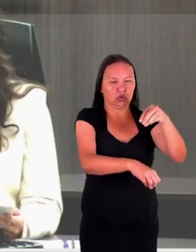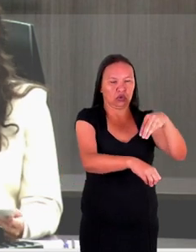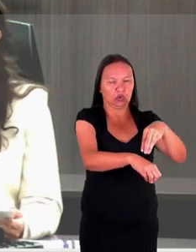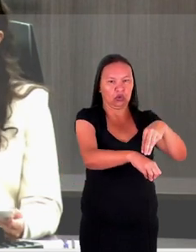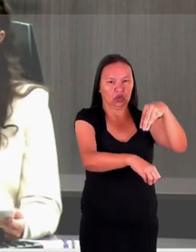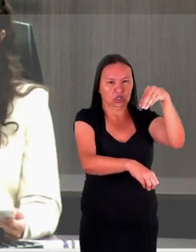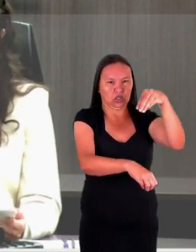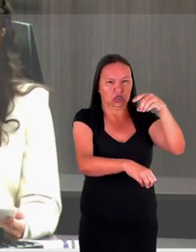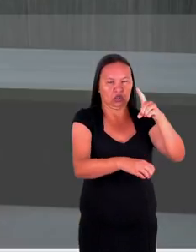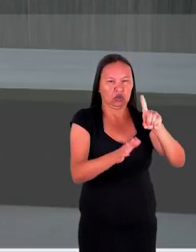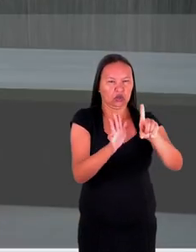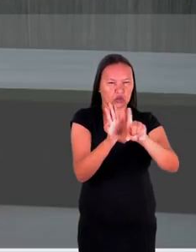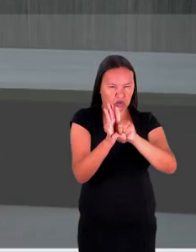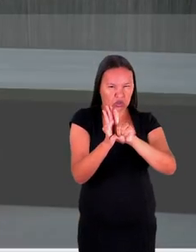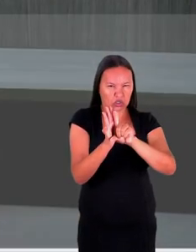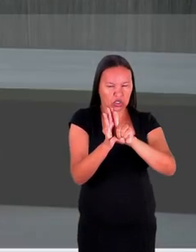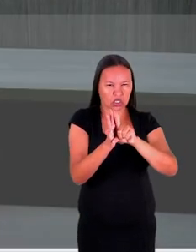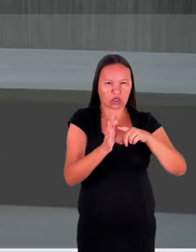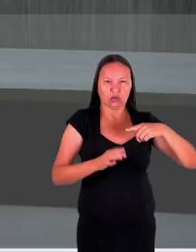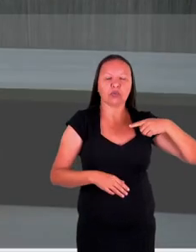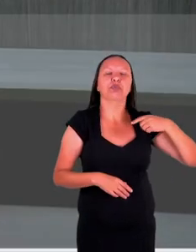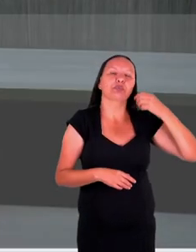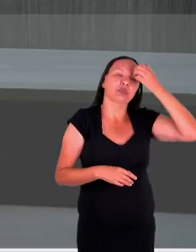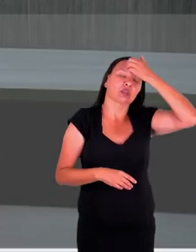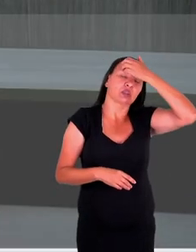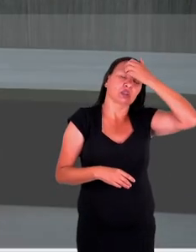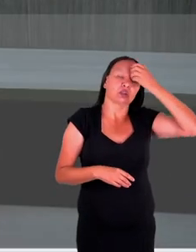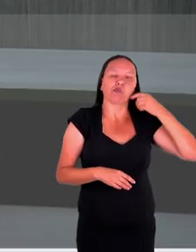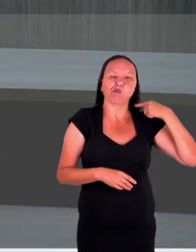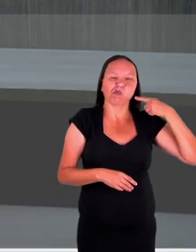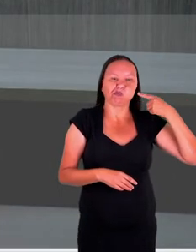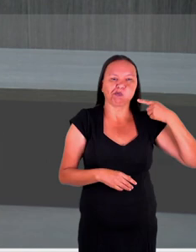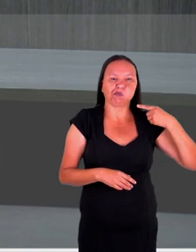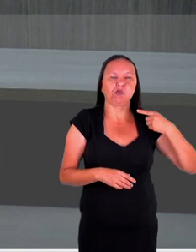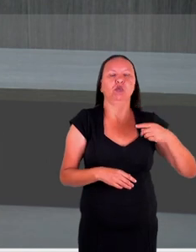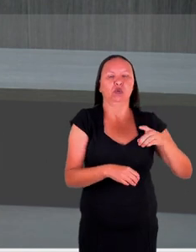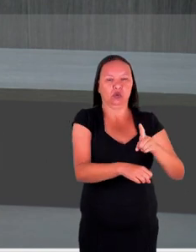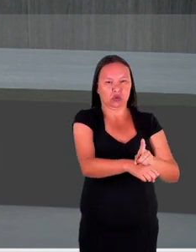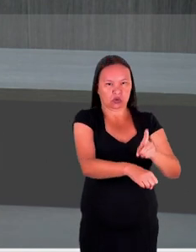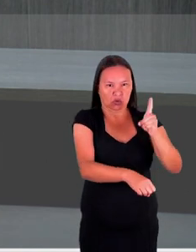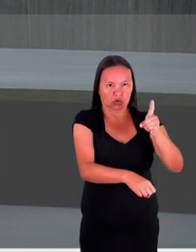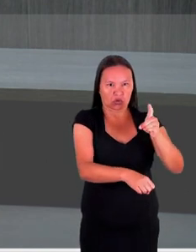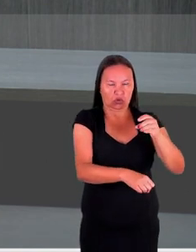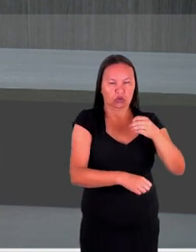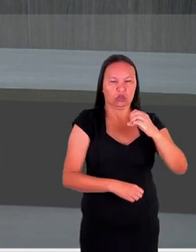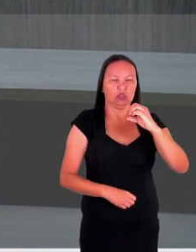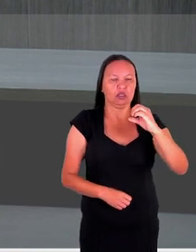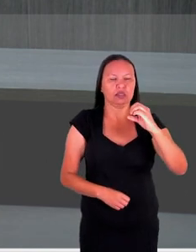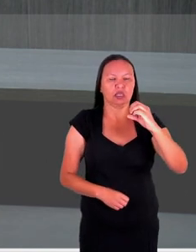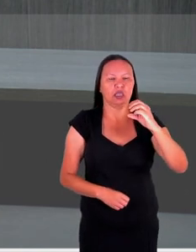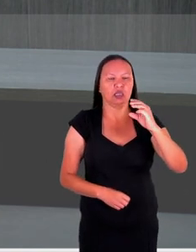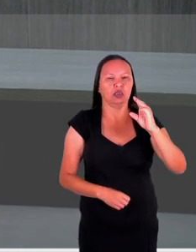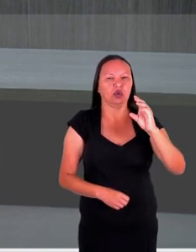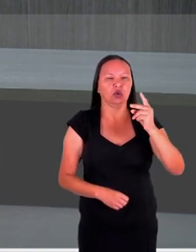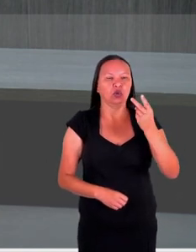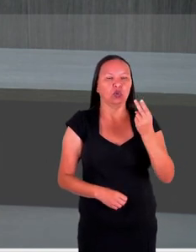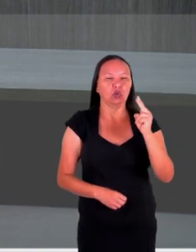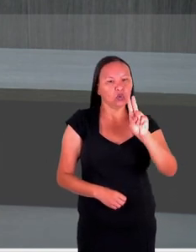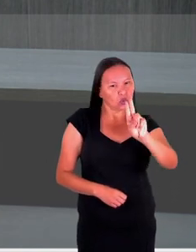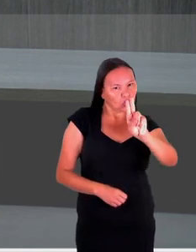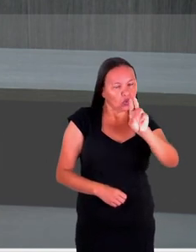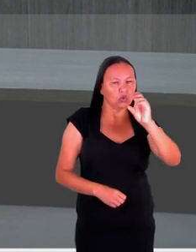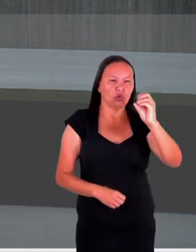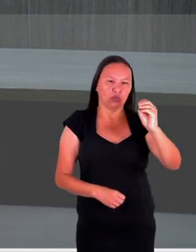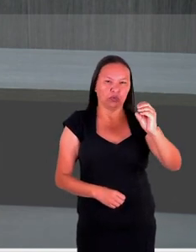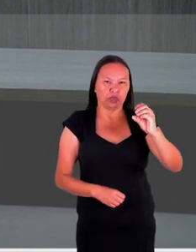-doutor, professor titular do Programa de Mestrado e Doutorado em Direito do SEUB e dos cursos de Especialização